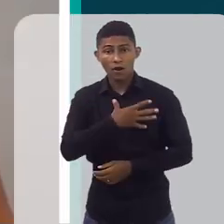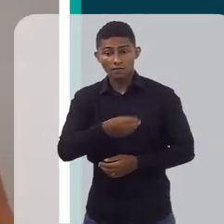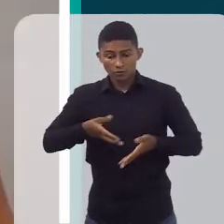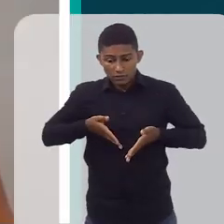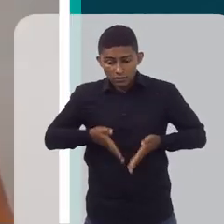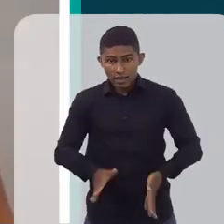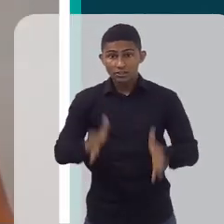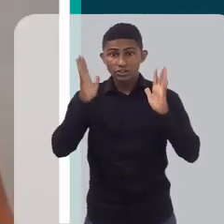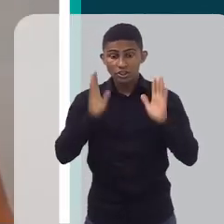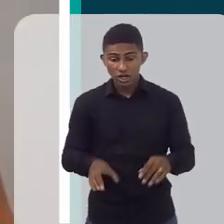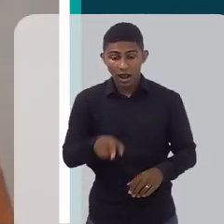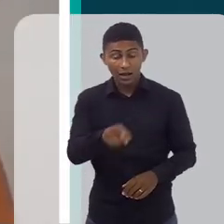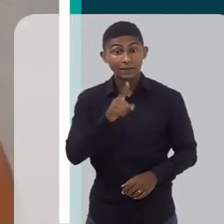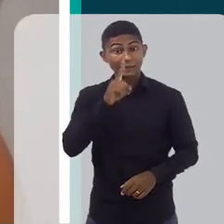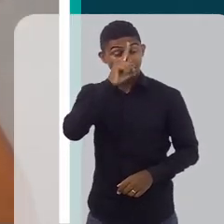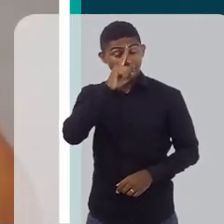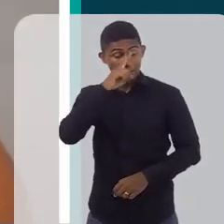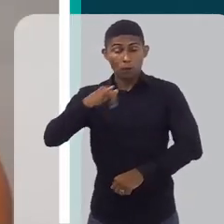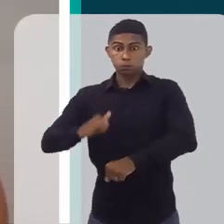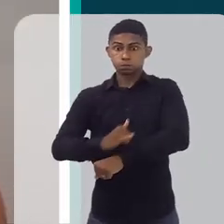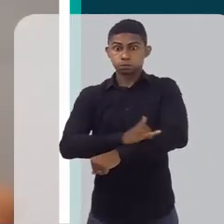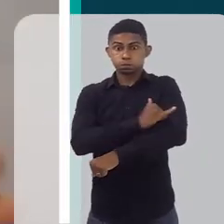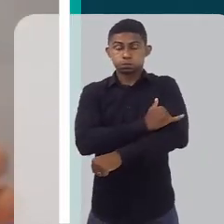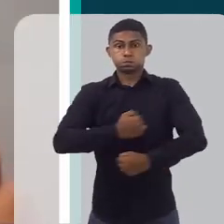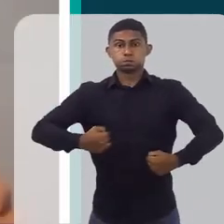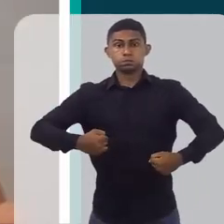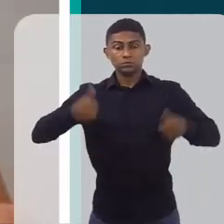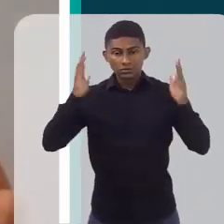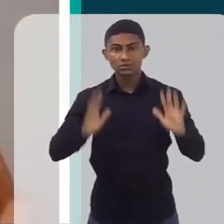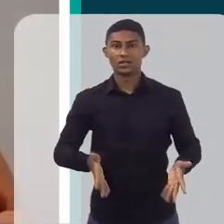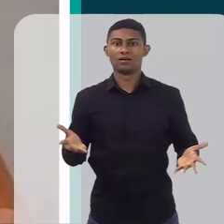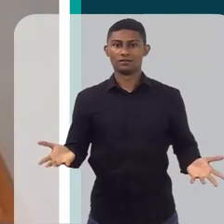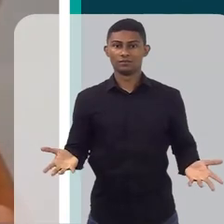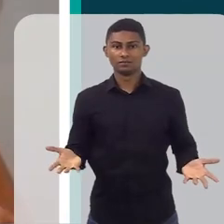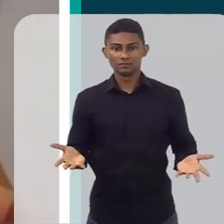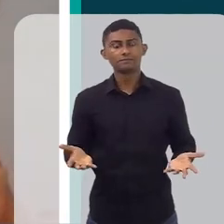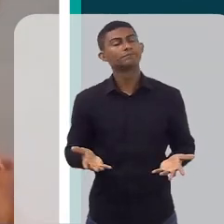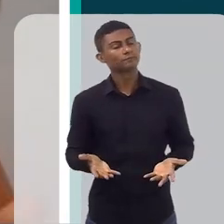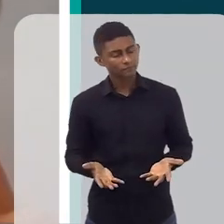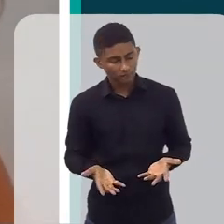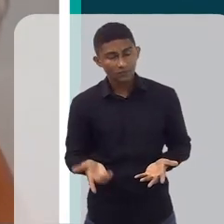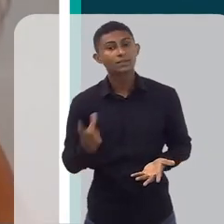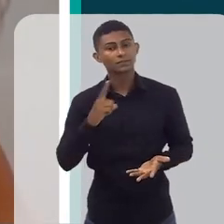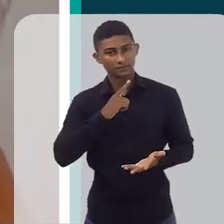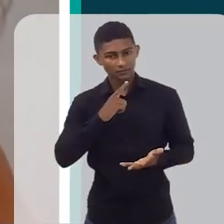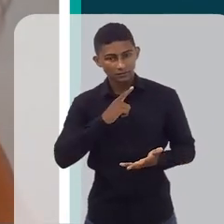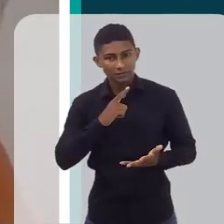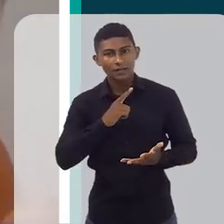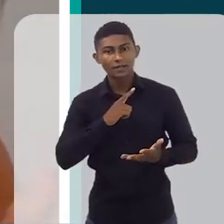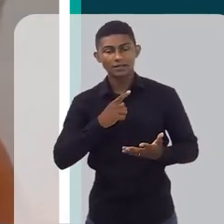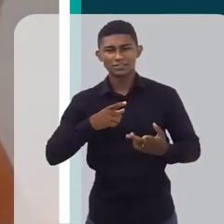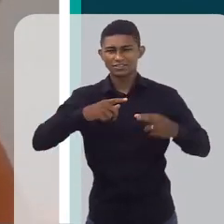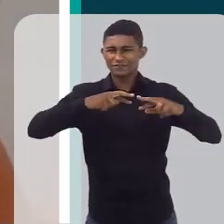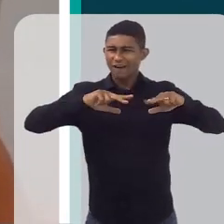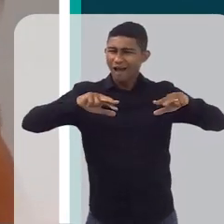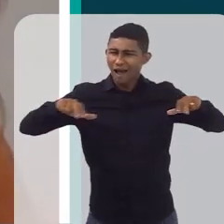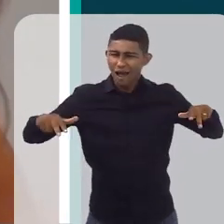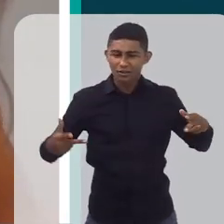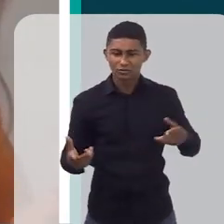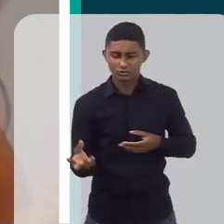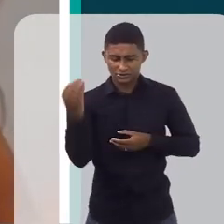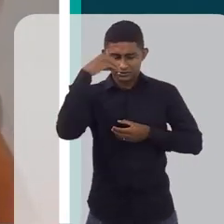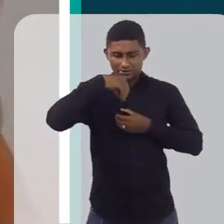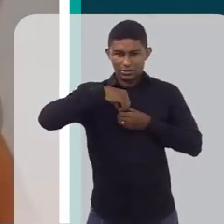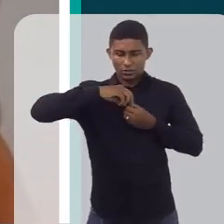parte, na idade pós-natal. Então, a gente tem vários fatores genéticos e